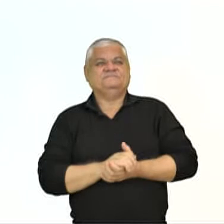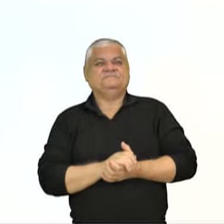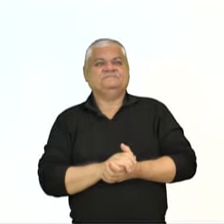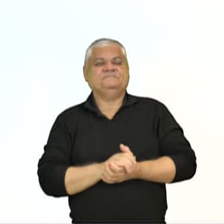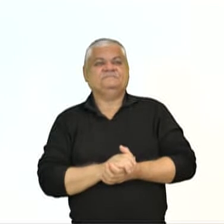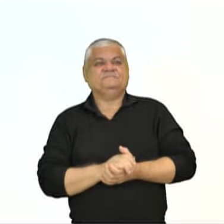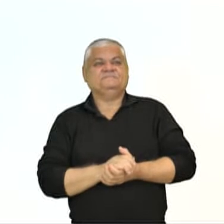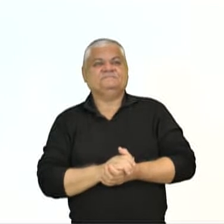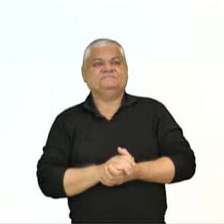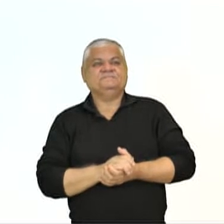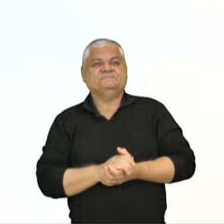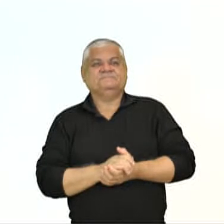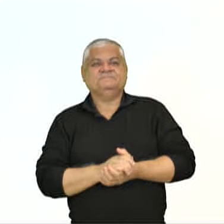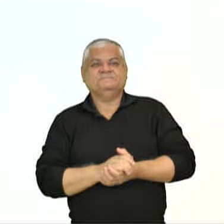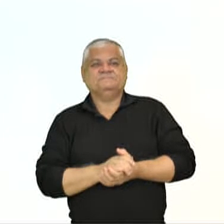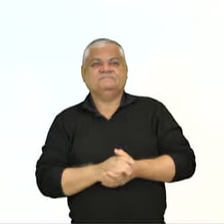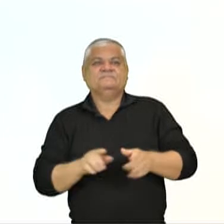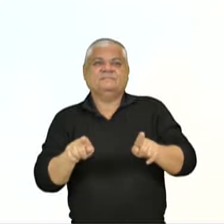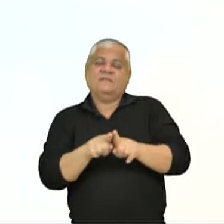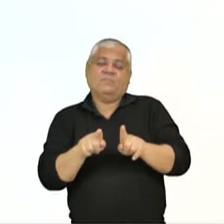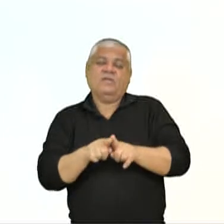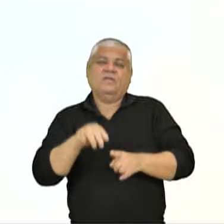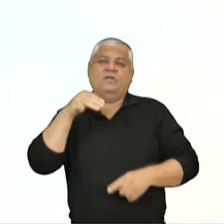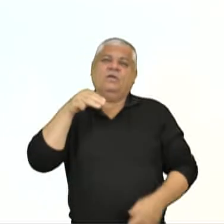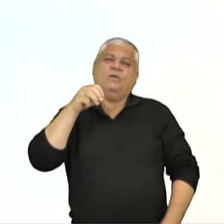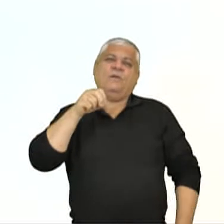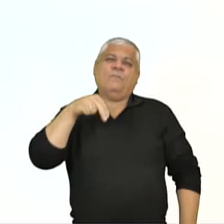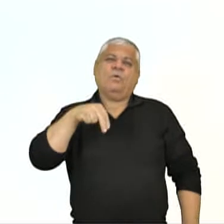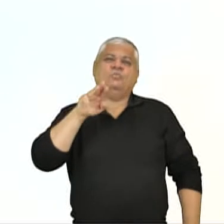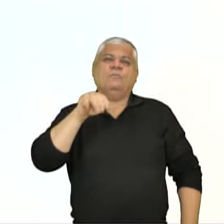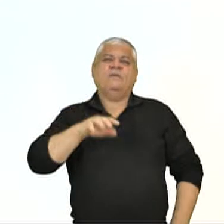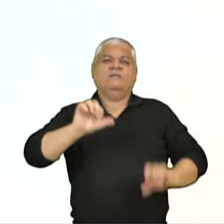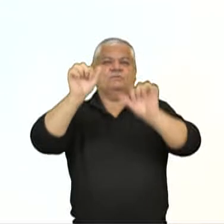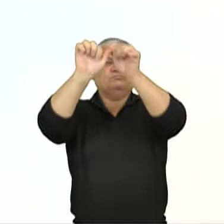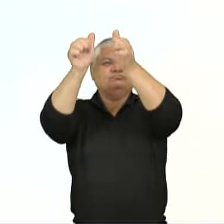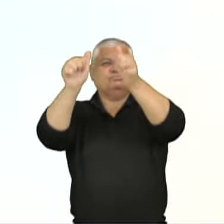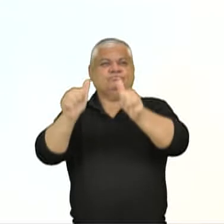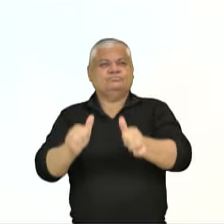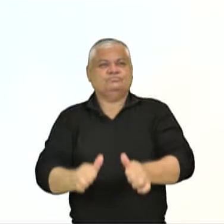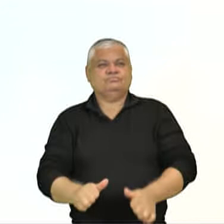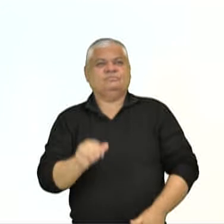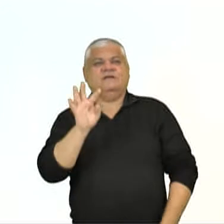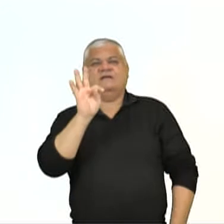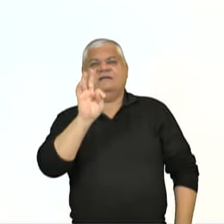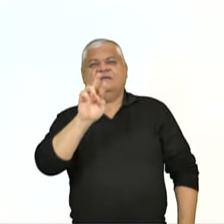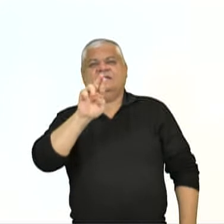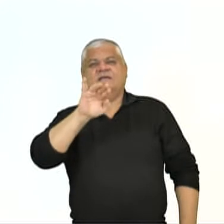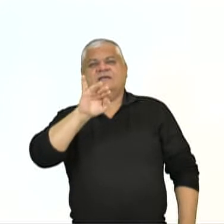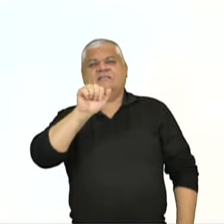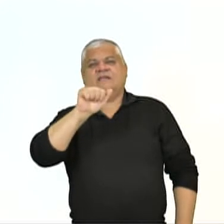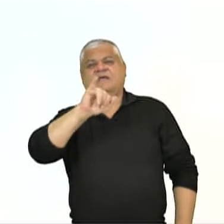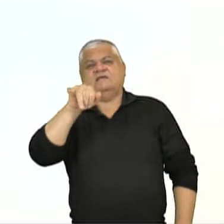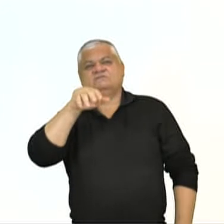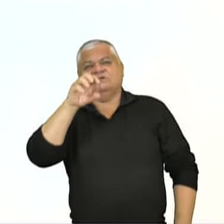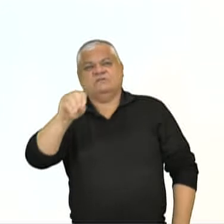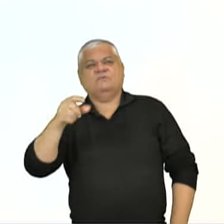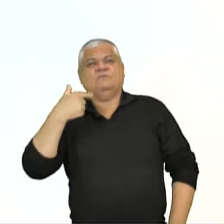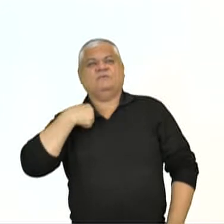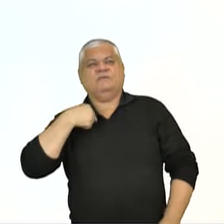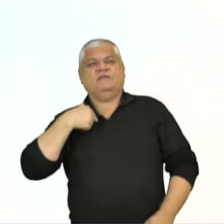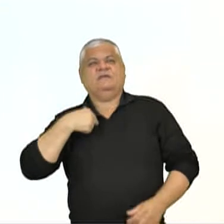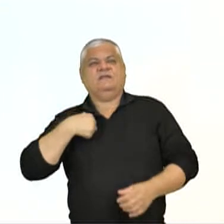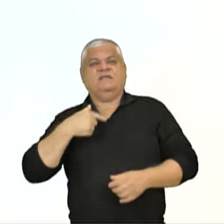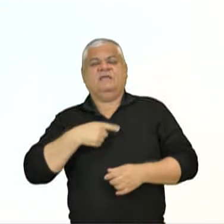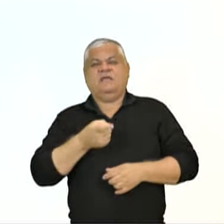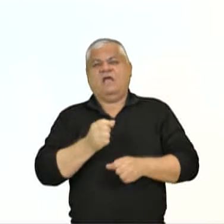E nós temos outra arquitetura de monumento que é a coluna de Trajano. A de Trajano é uma energia conquista militar do imperador construída